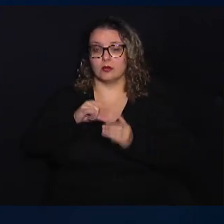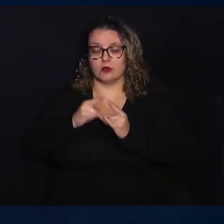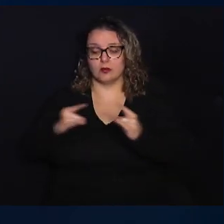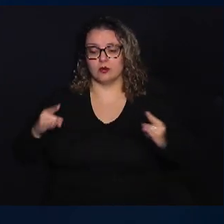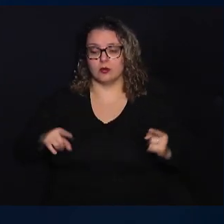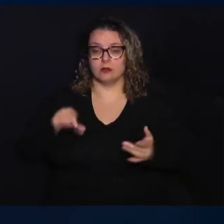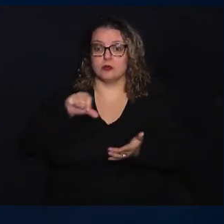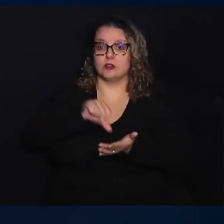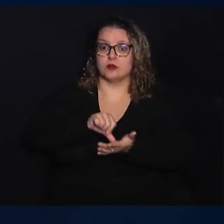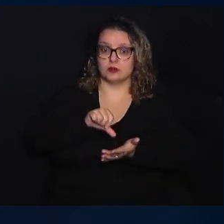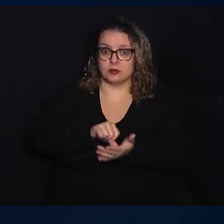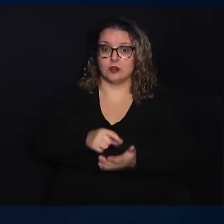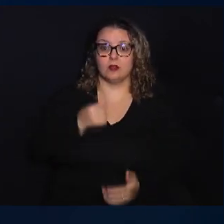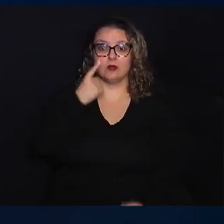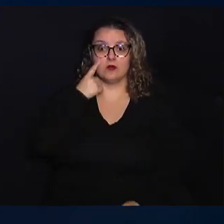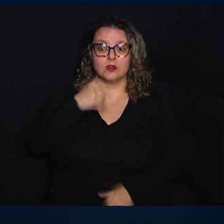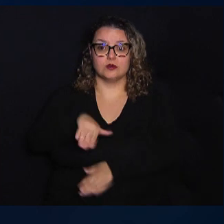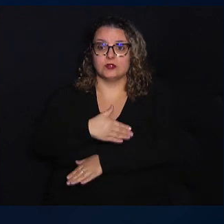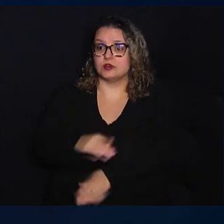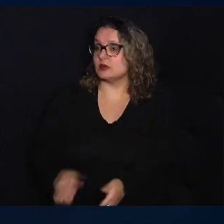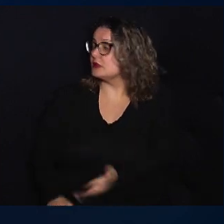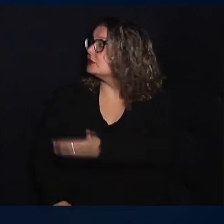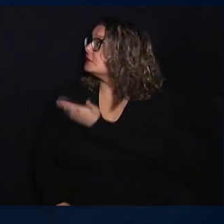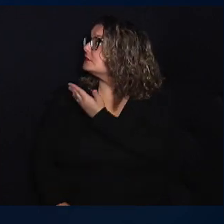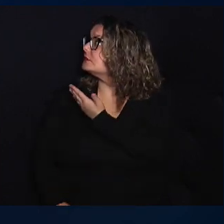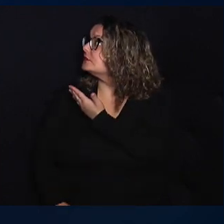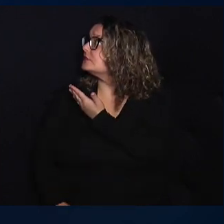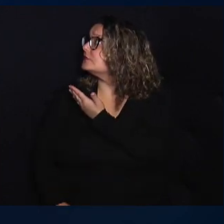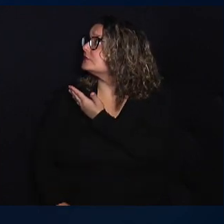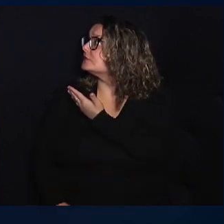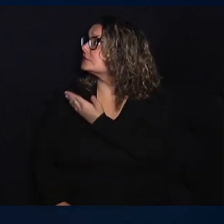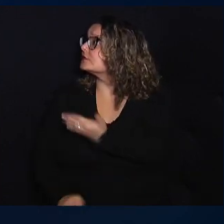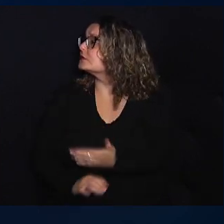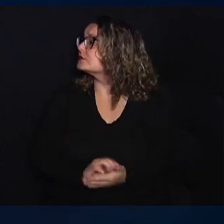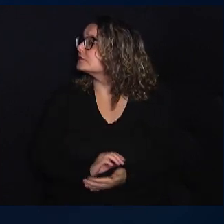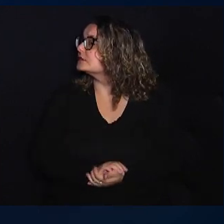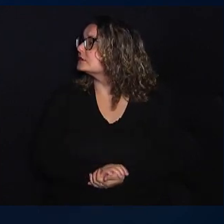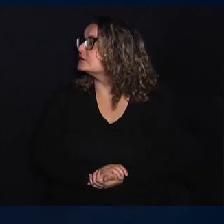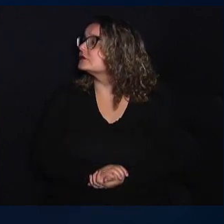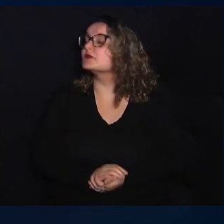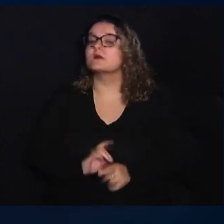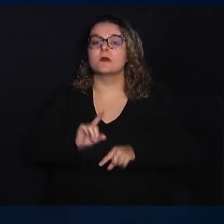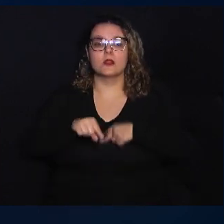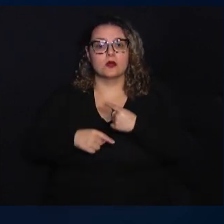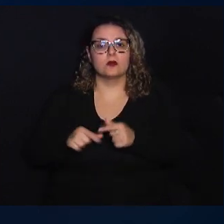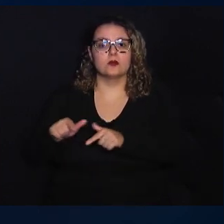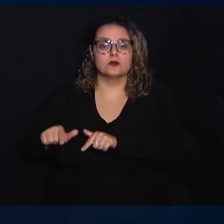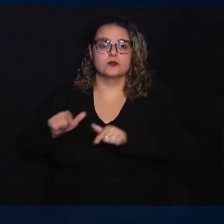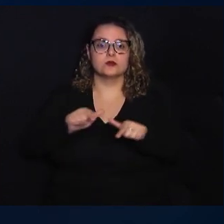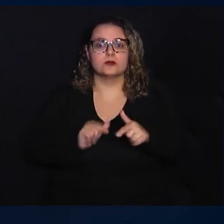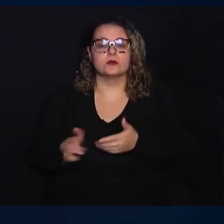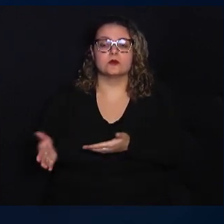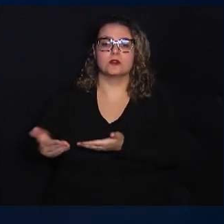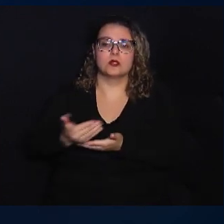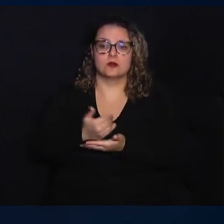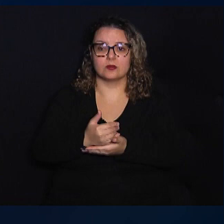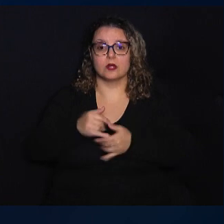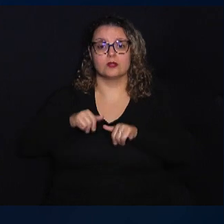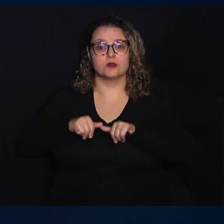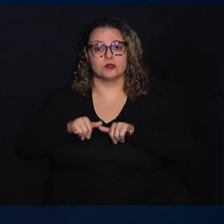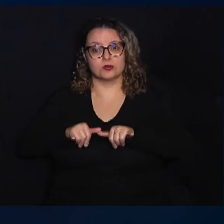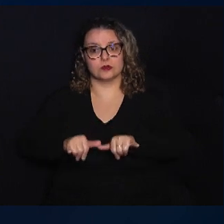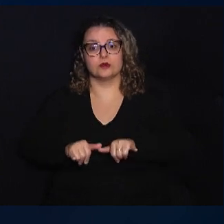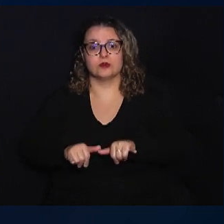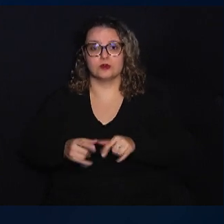na rua Dom José I, no bairro Bonfim Também haverá outros pontos de coleta em supermercados parceiros do